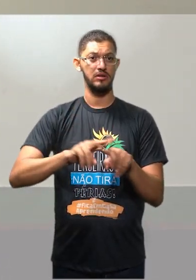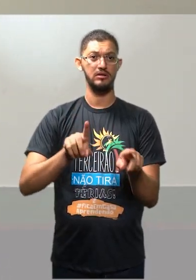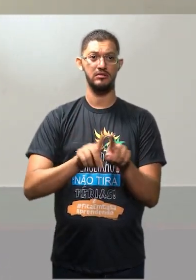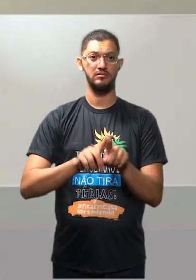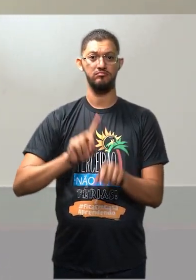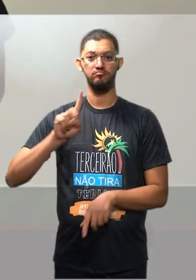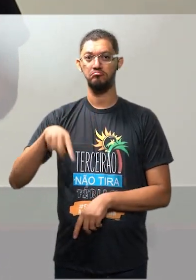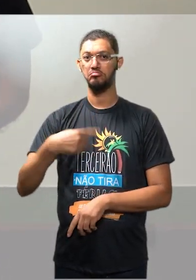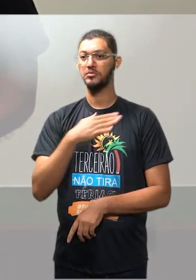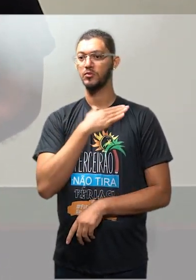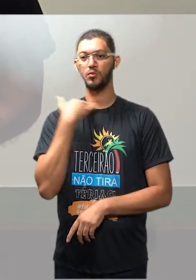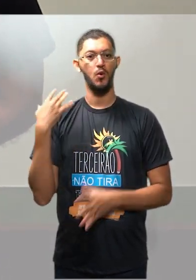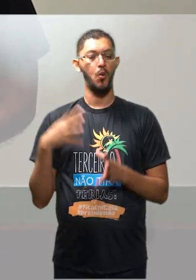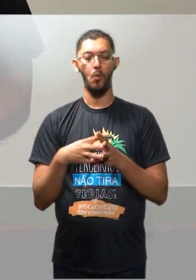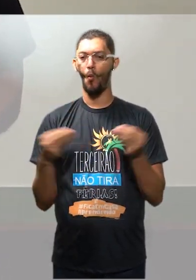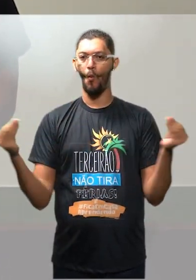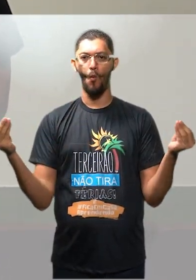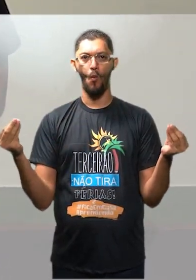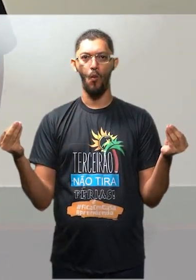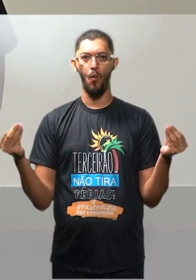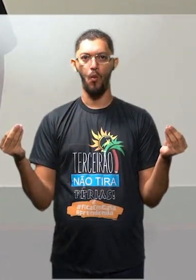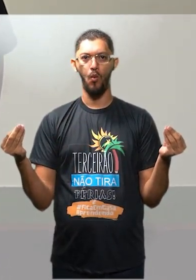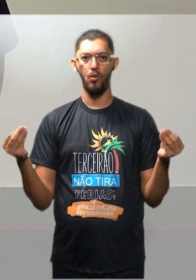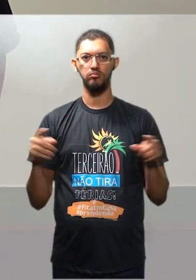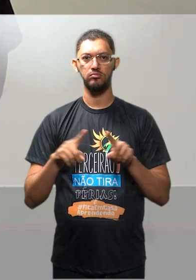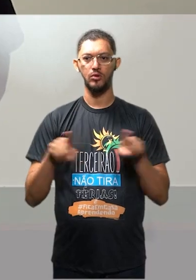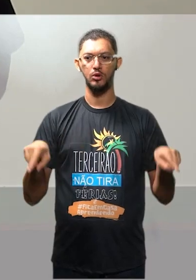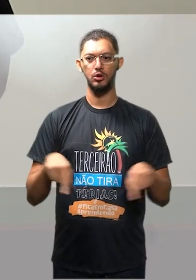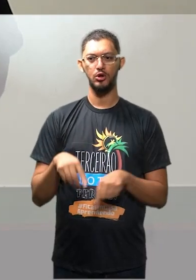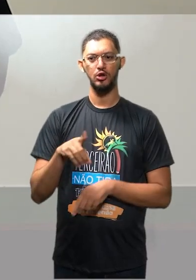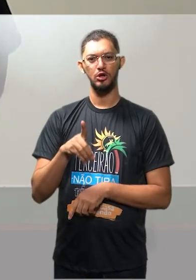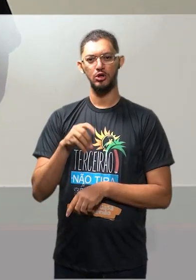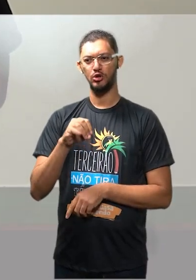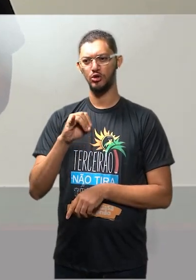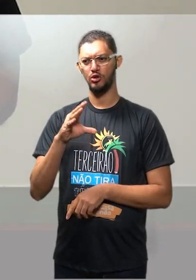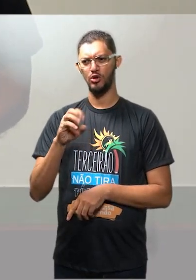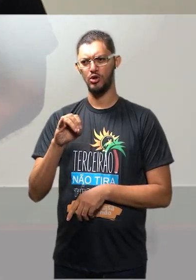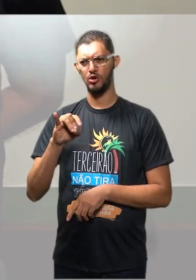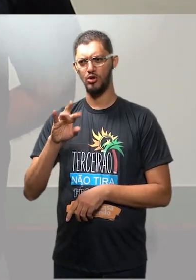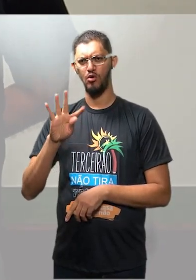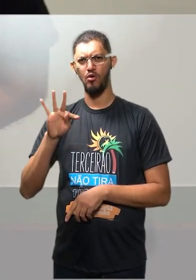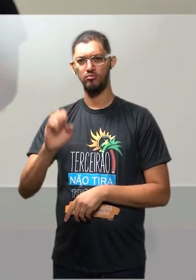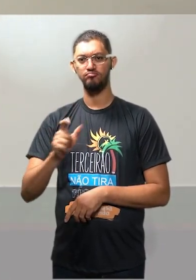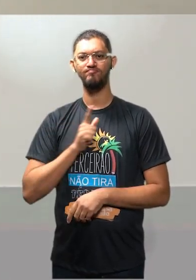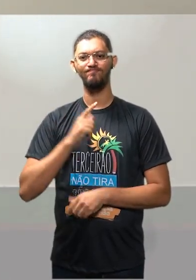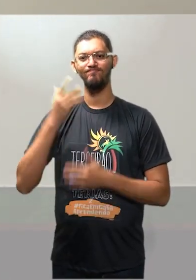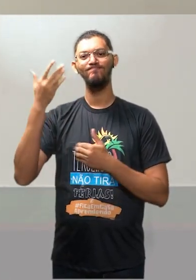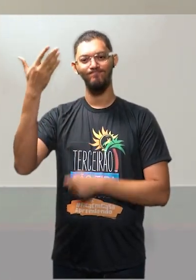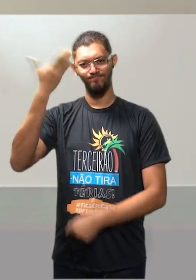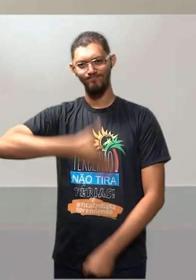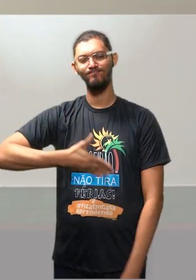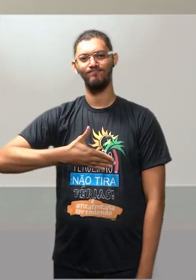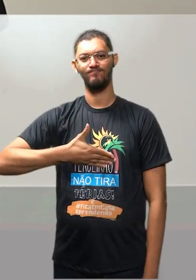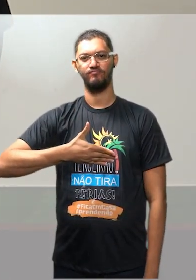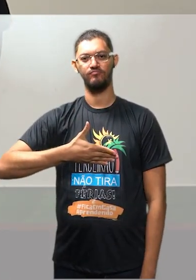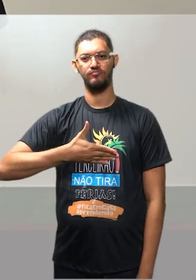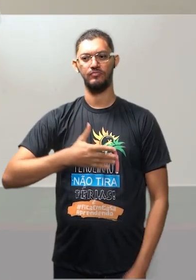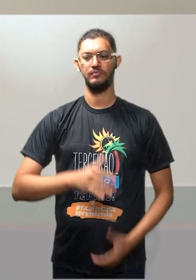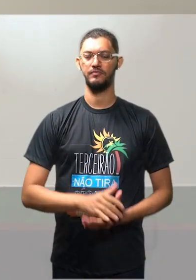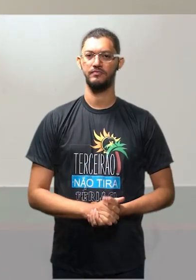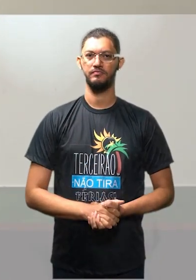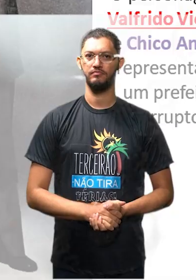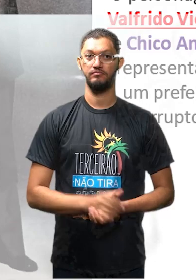ele morreu, desapareceu nos porões do DOI-COD. Tem provas disso, tá? Legal?